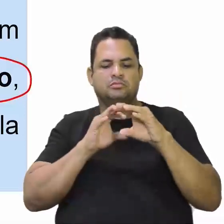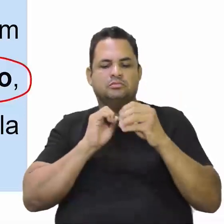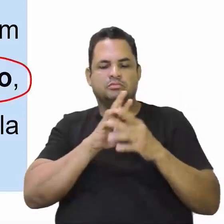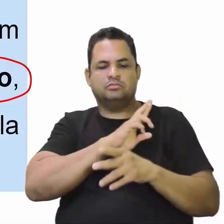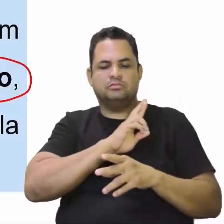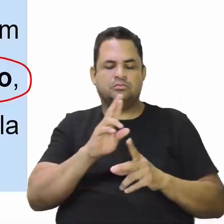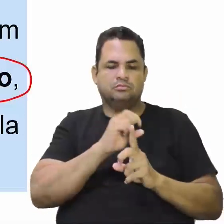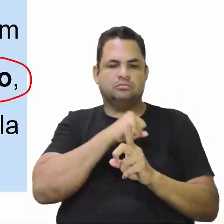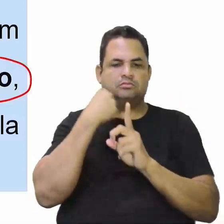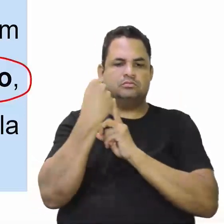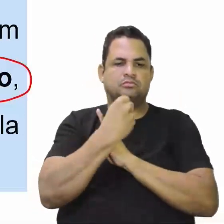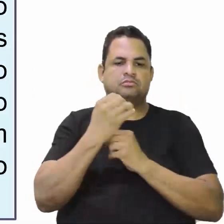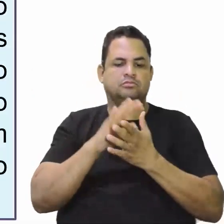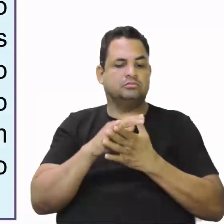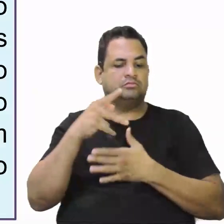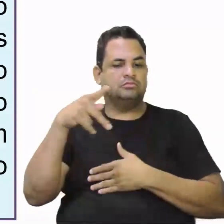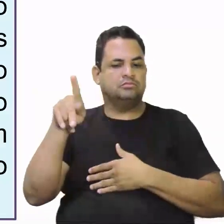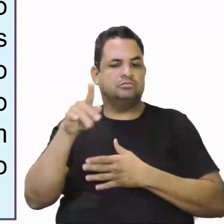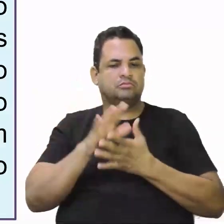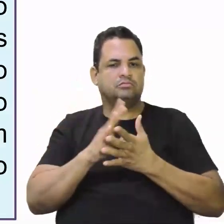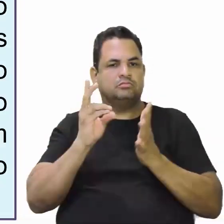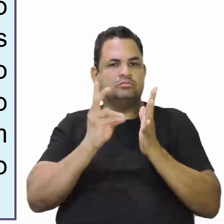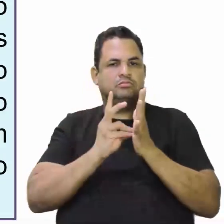social para esse tutelado.